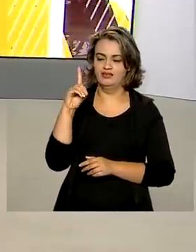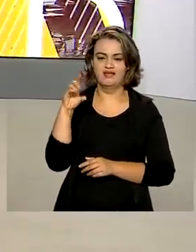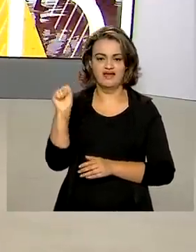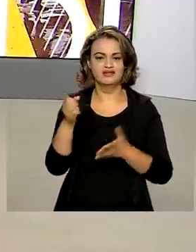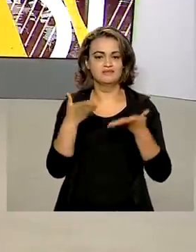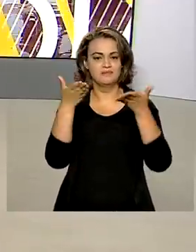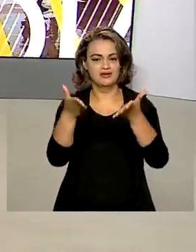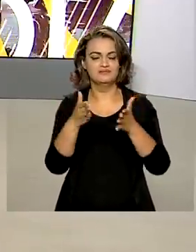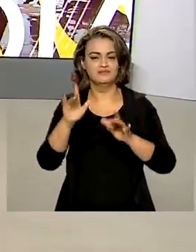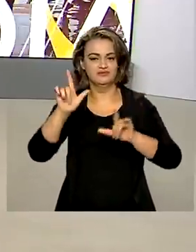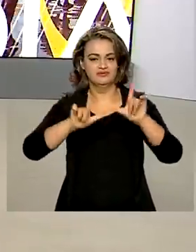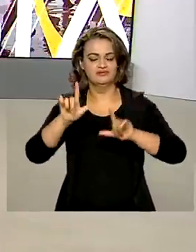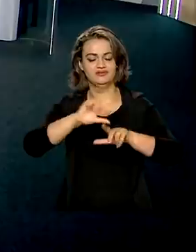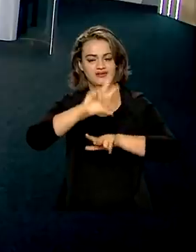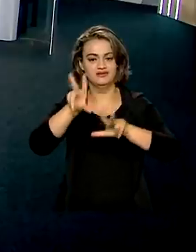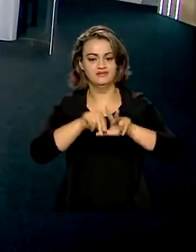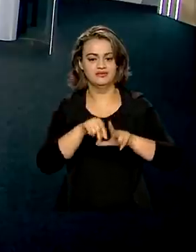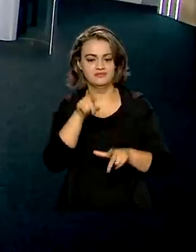da TV Brasil. Vamos ver.